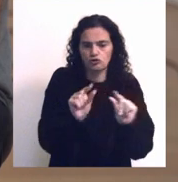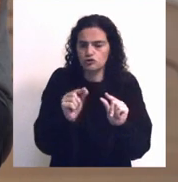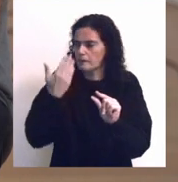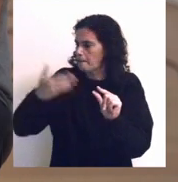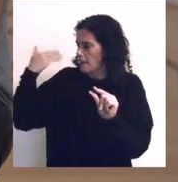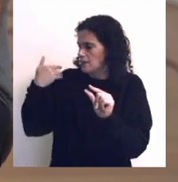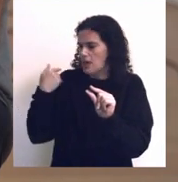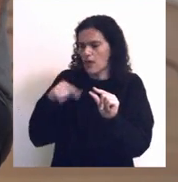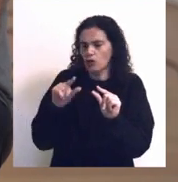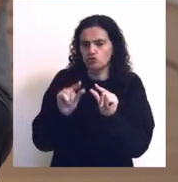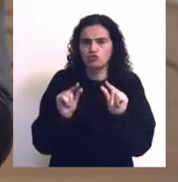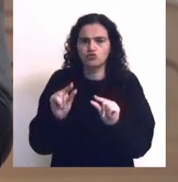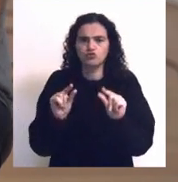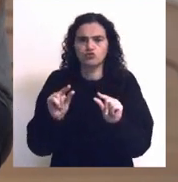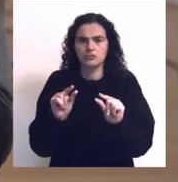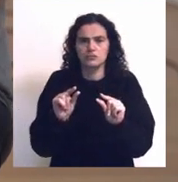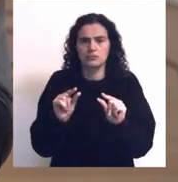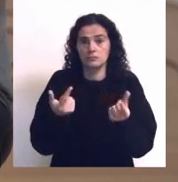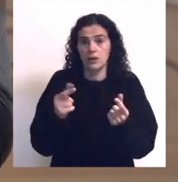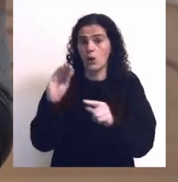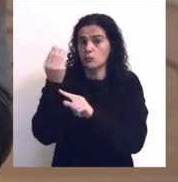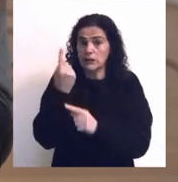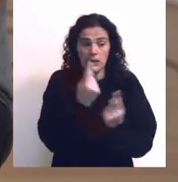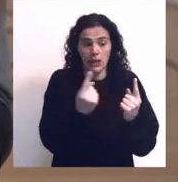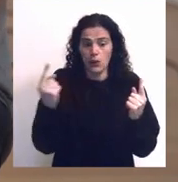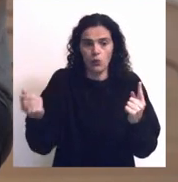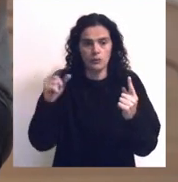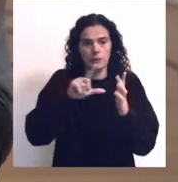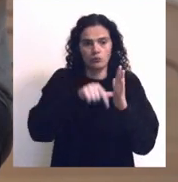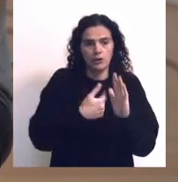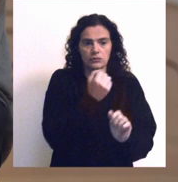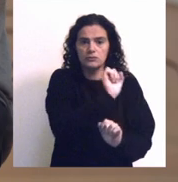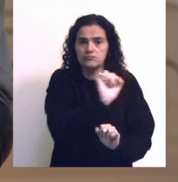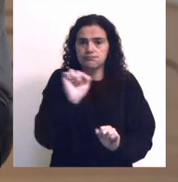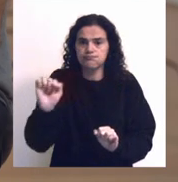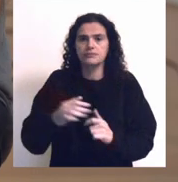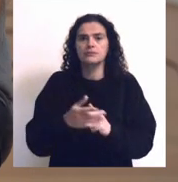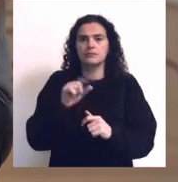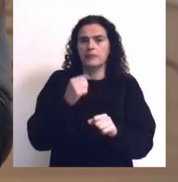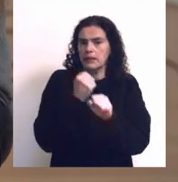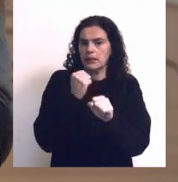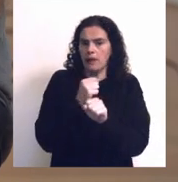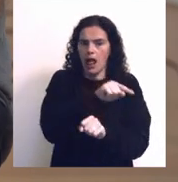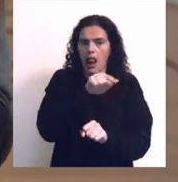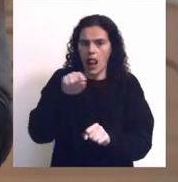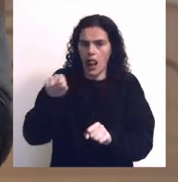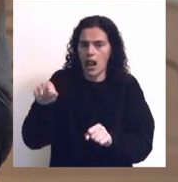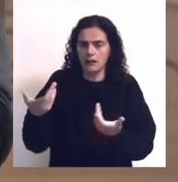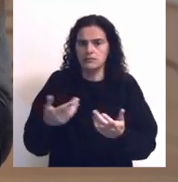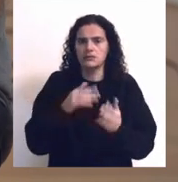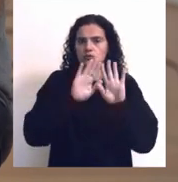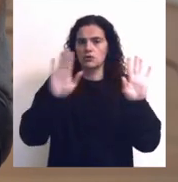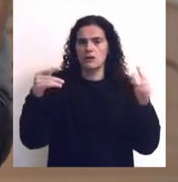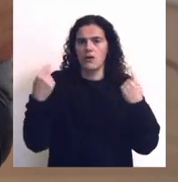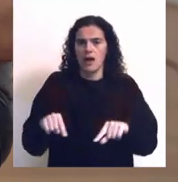passado de cada um dos objetos e projetos e obras que estão presentes